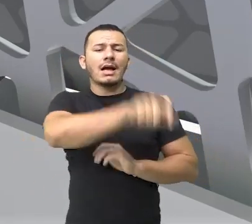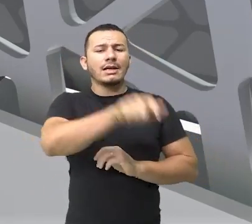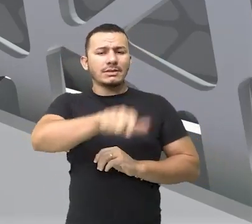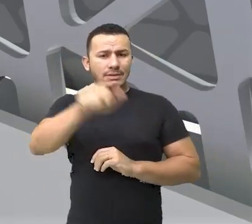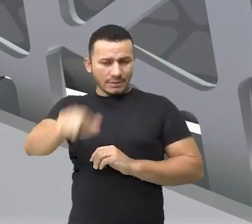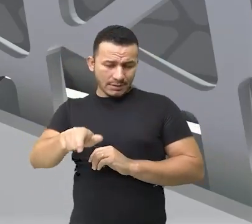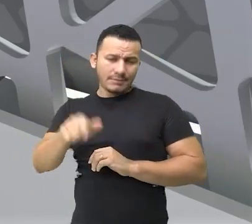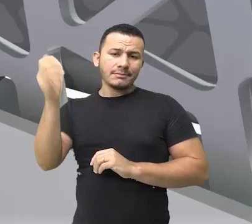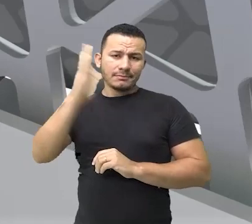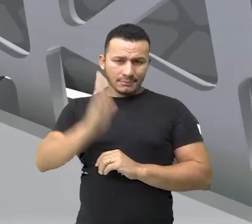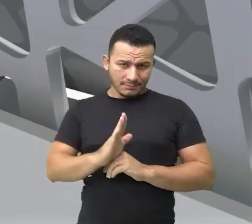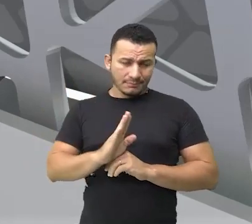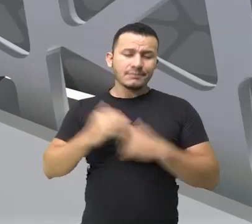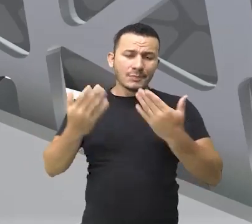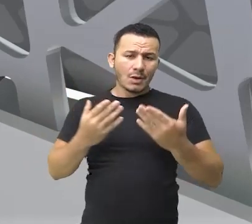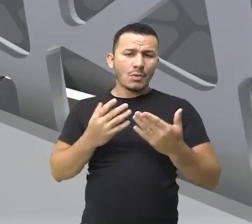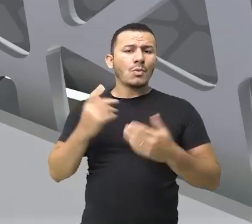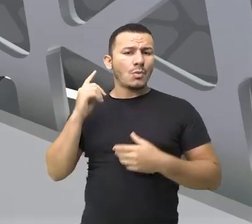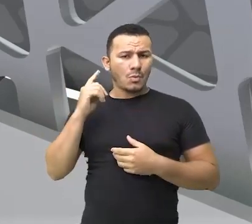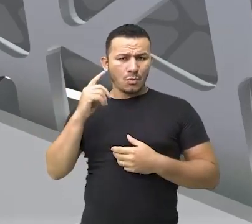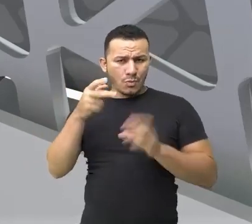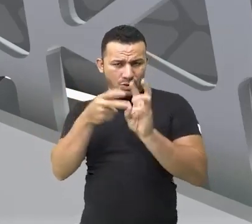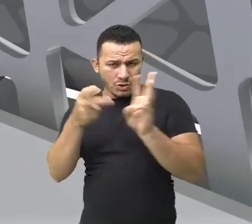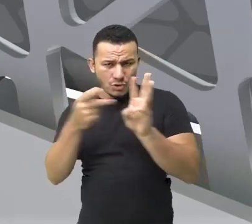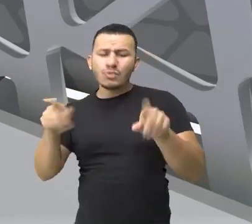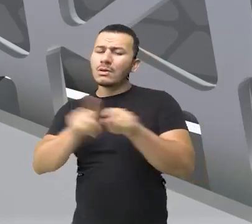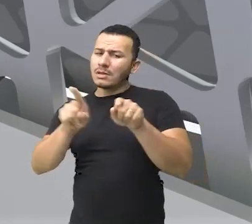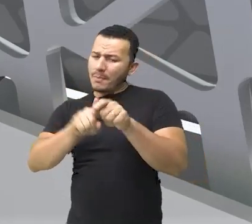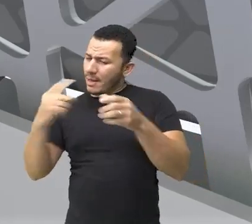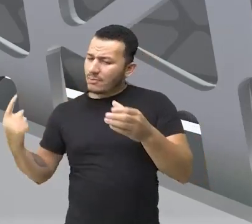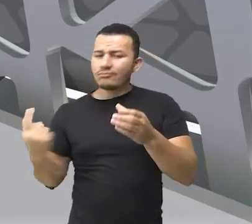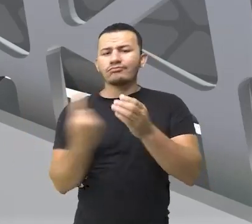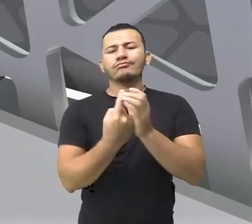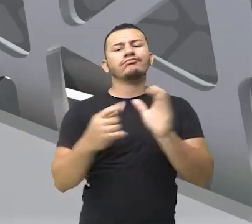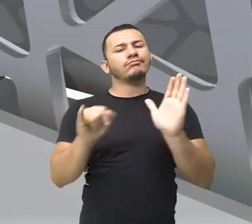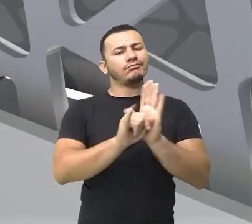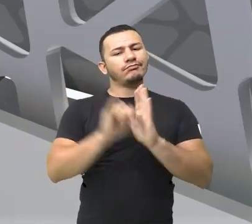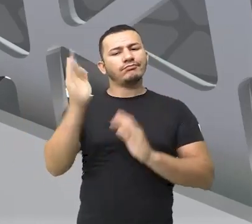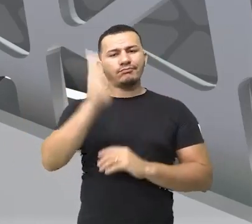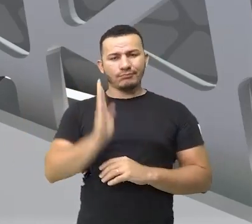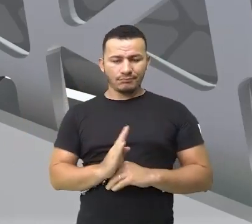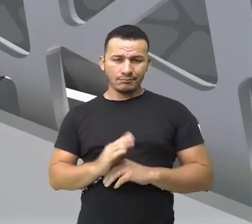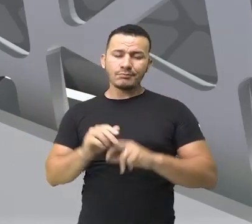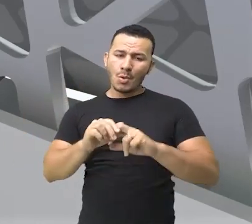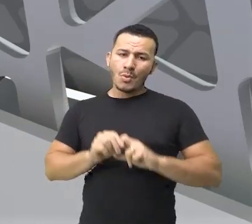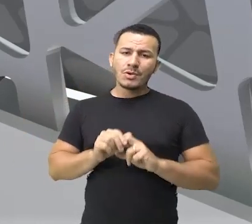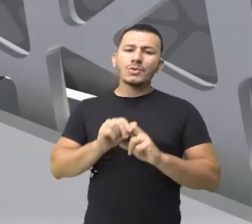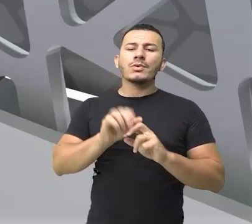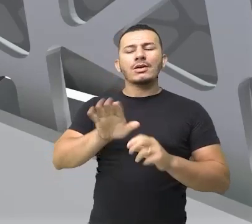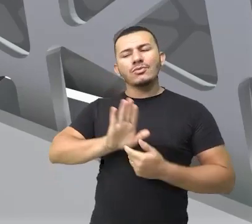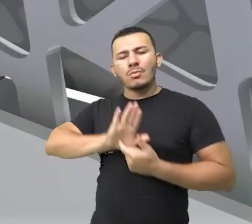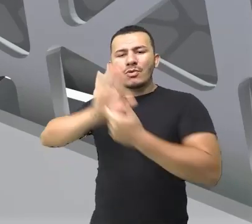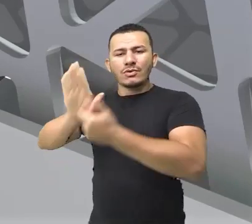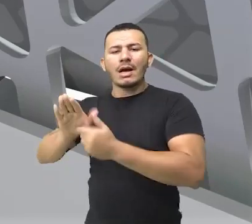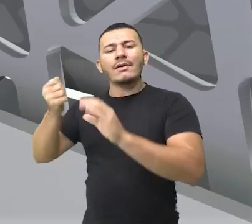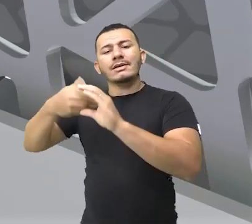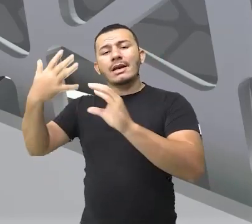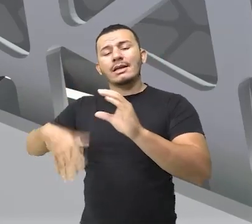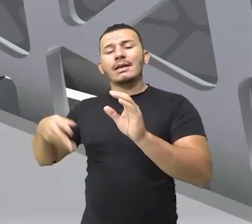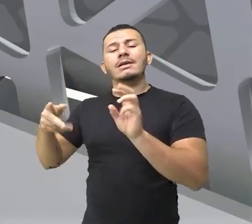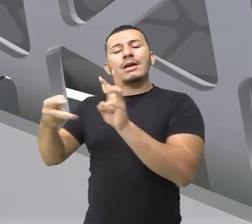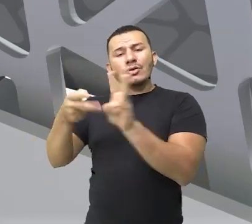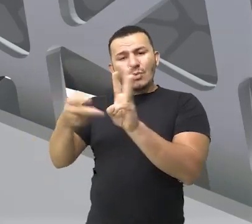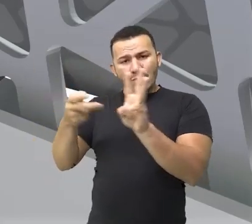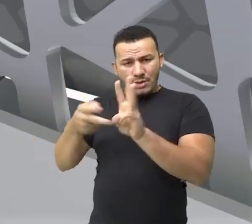brasileira. E claro, o índio faz parte dessa identidade. Então, se procurou apresentar o índio naquele período como